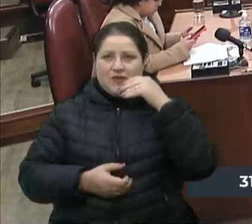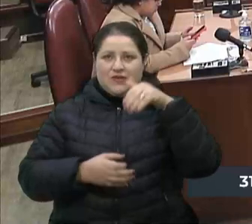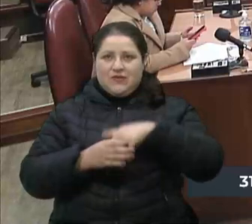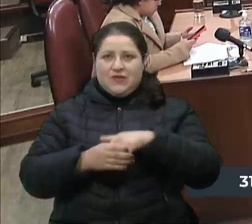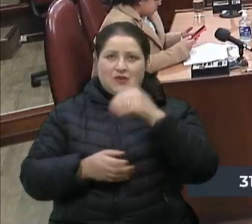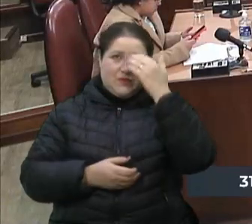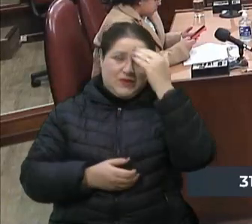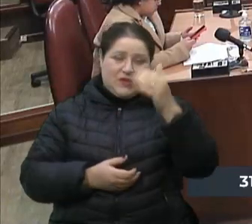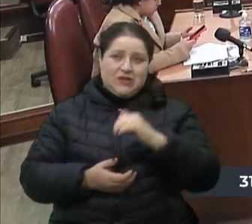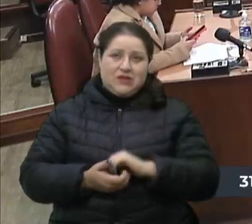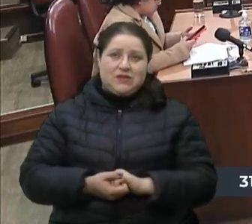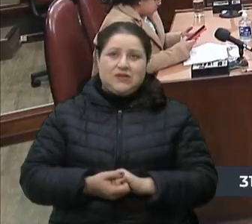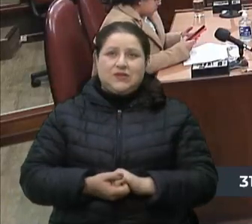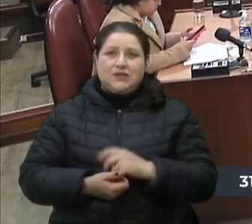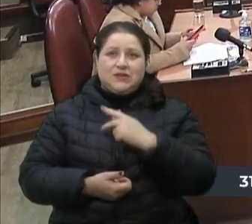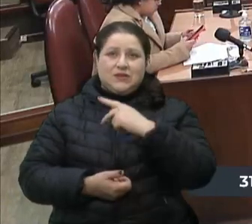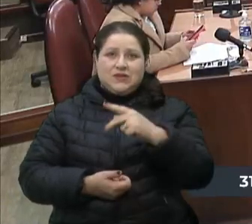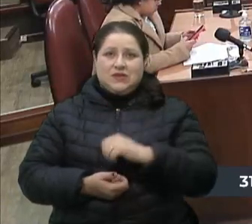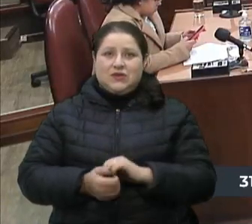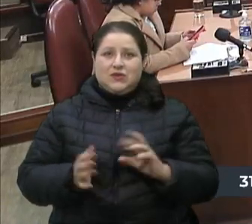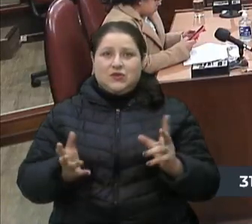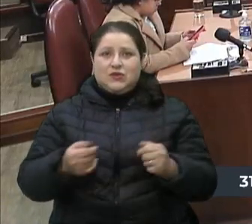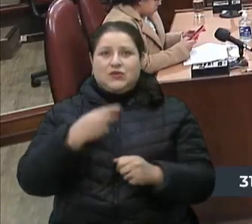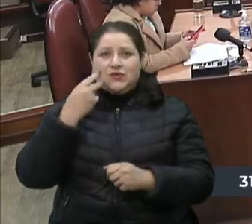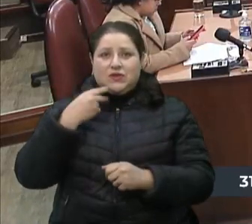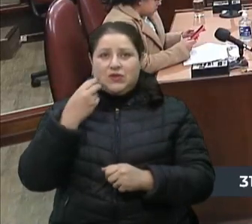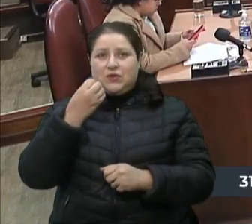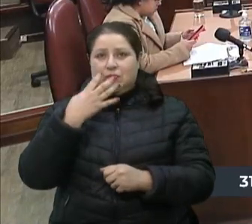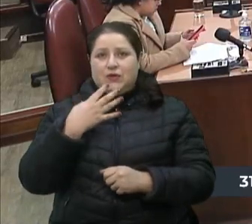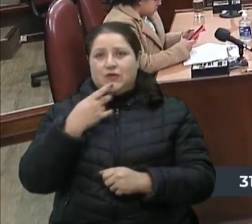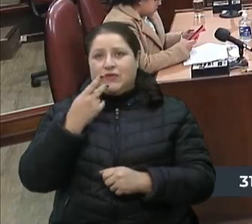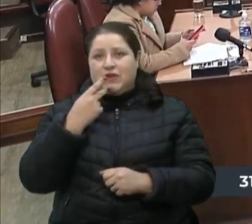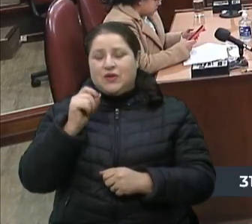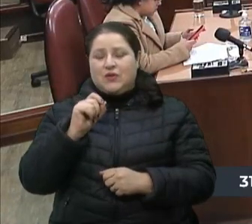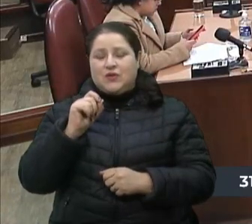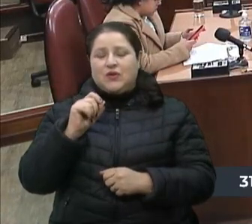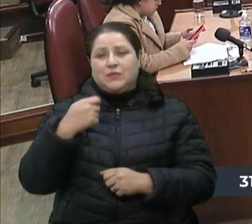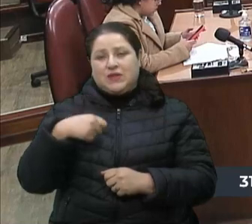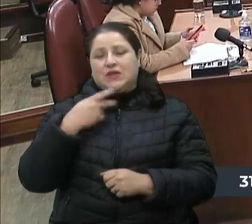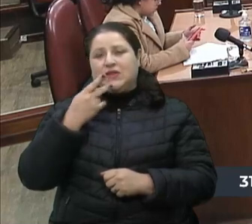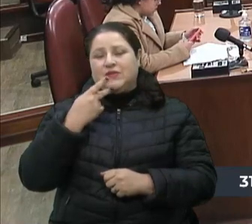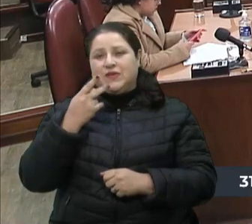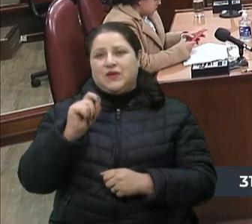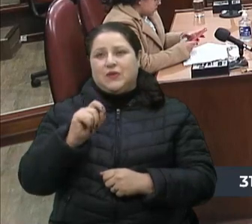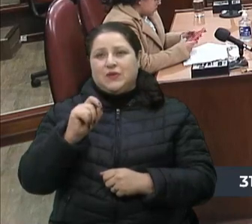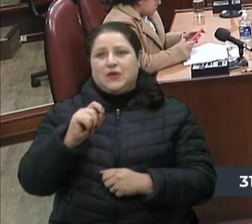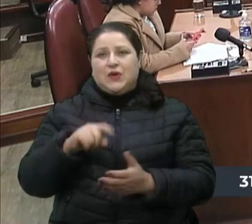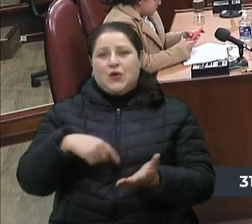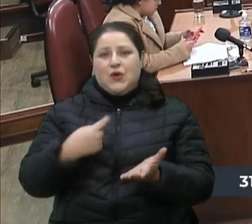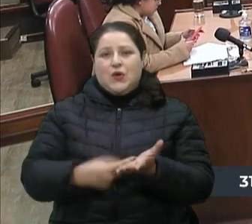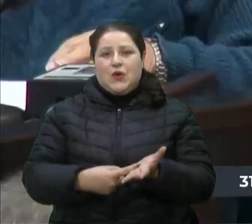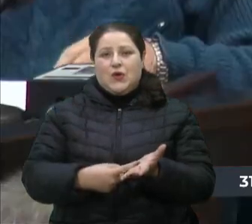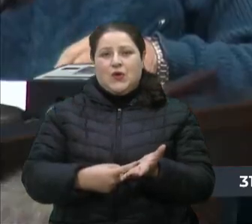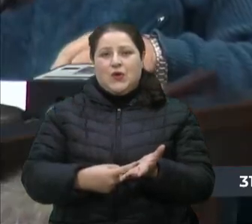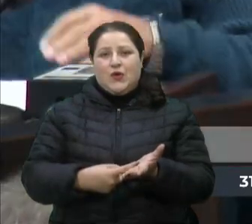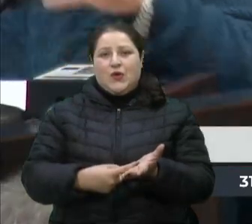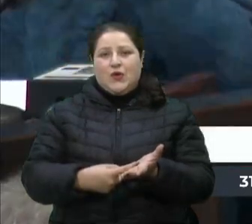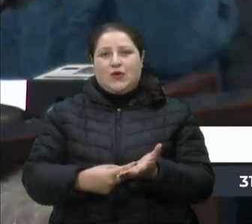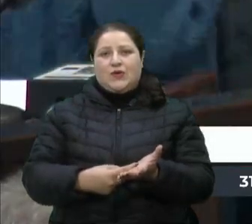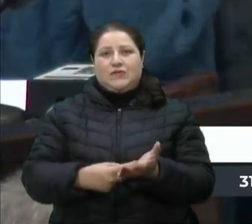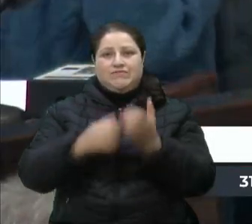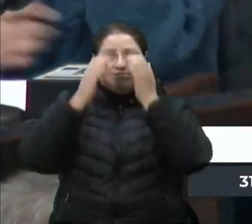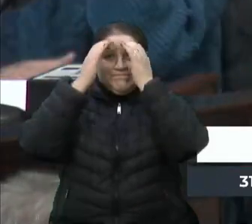Vereadores, o que é bom ressaltar aqui, a gente não pode deixar de falar do compromisso e da